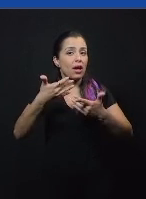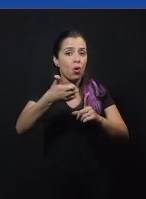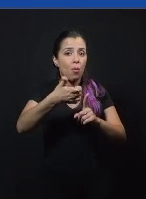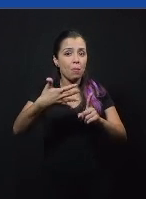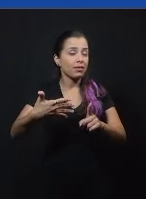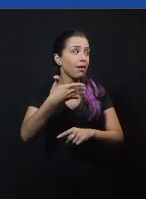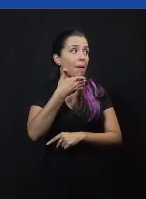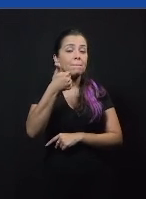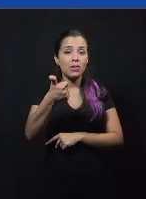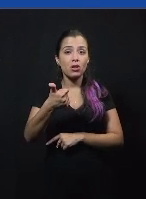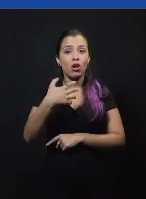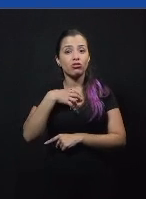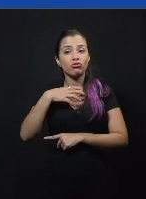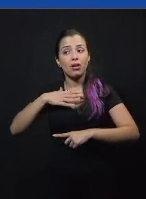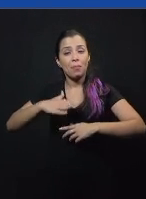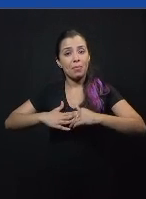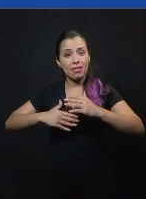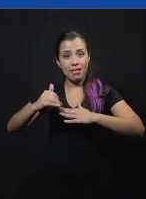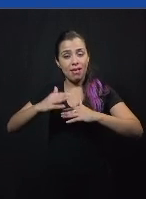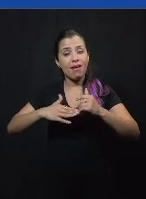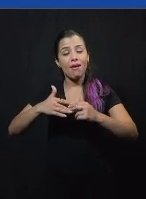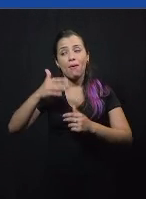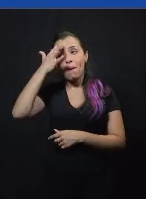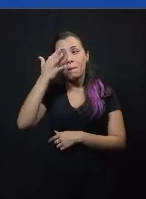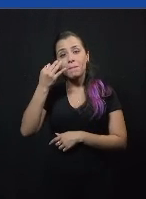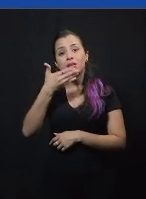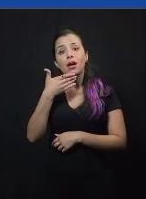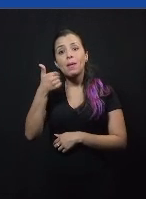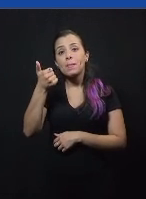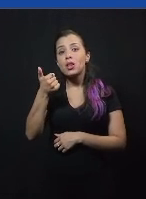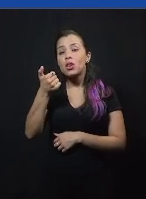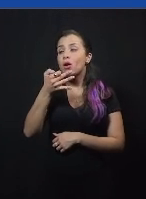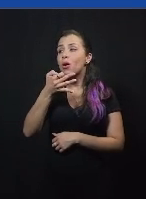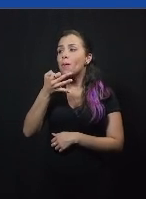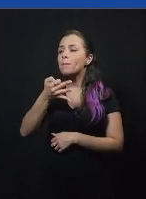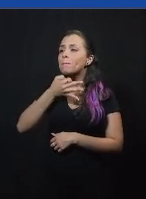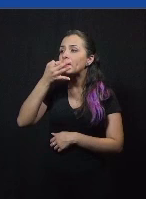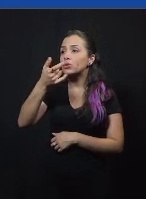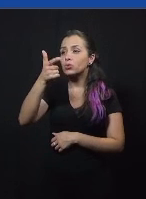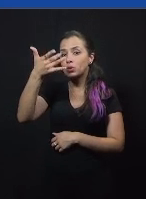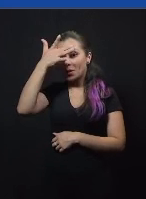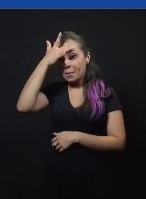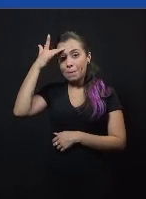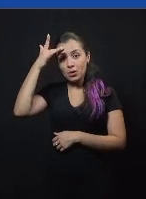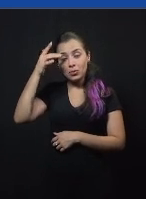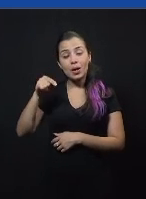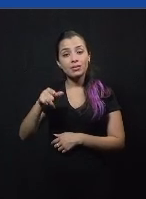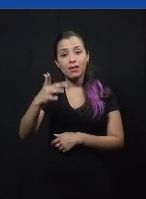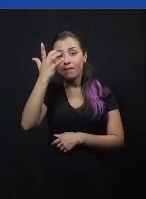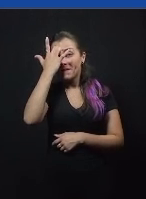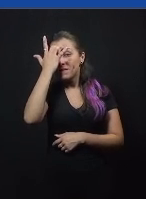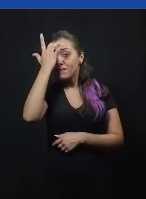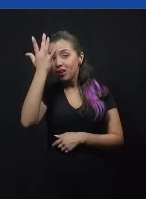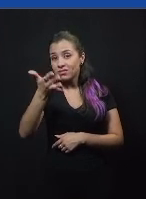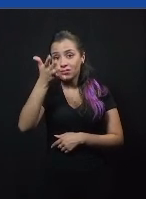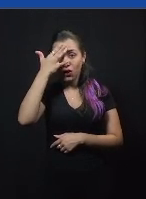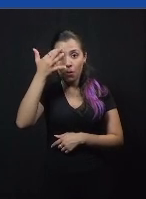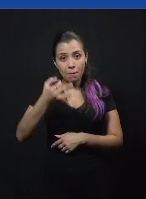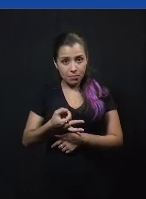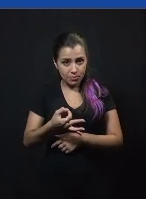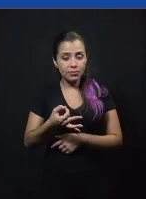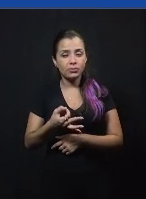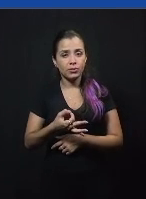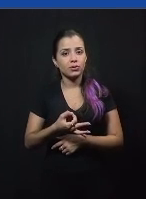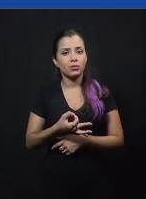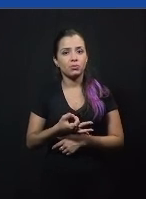habilidades entende um pouco melhor a posição do outro e isso facilita a compreensão entender porque aquela